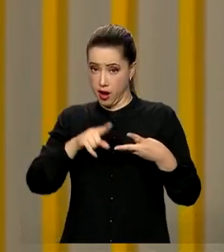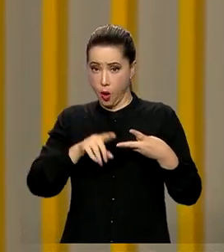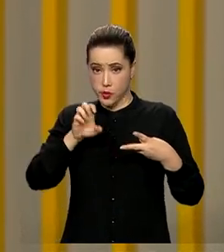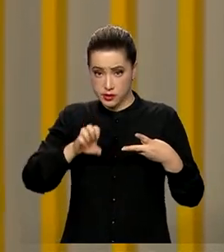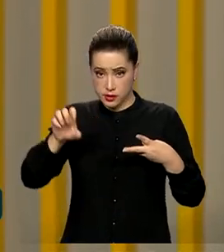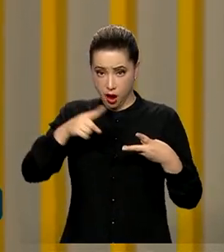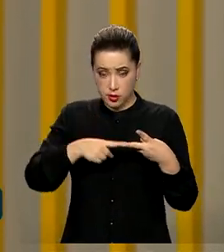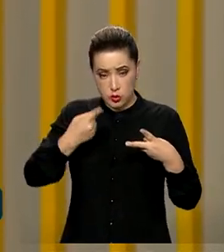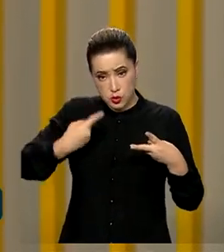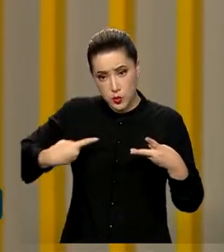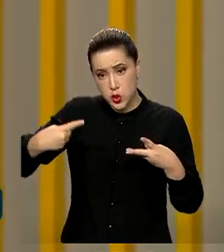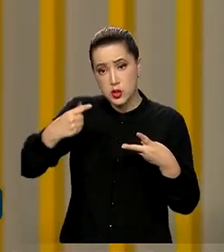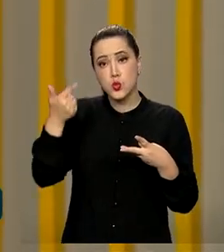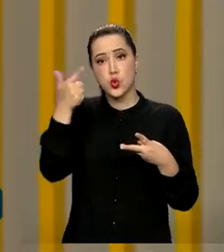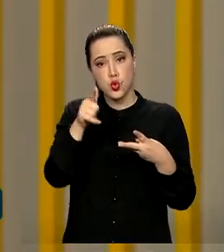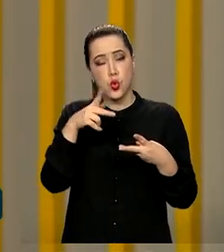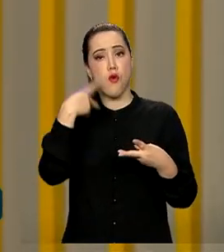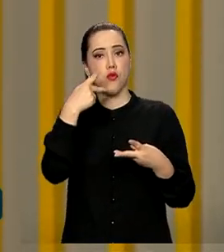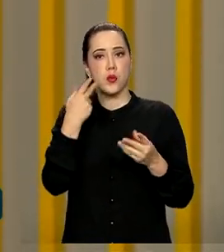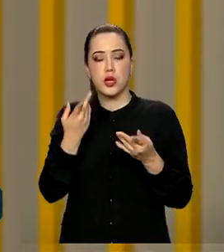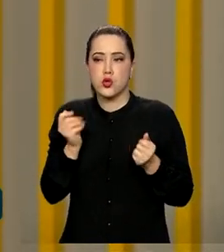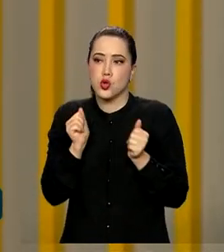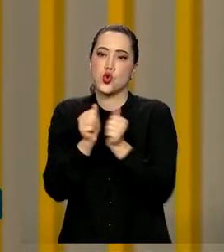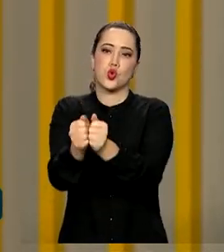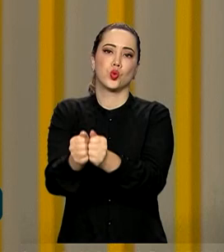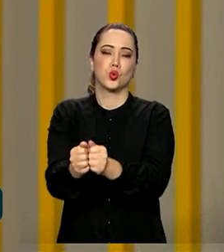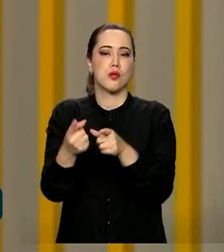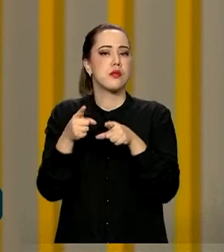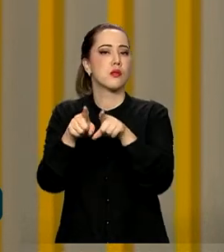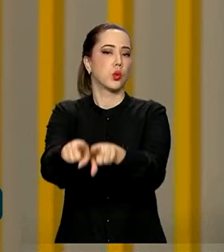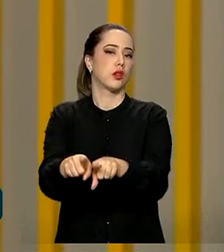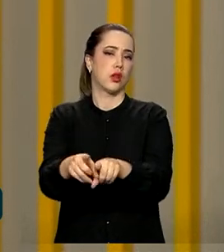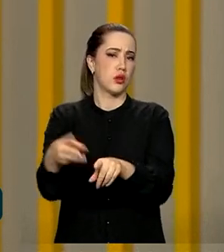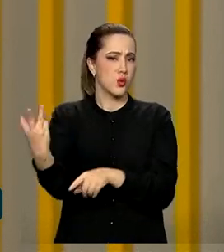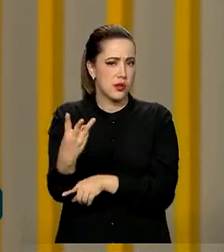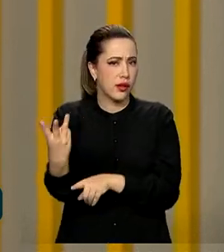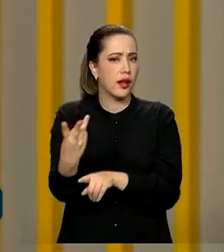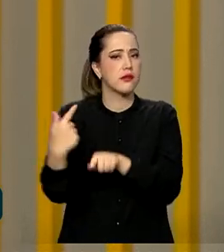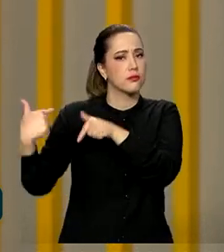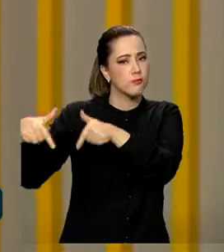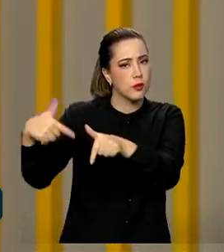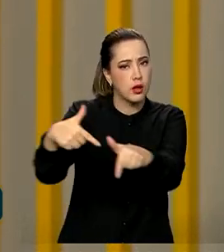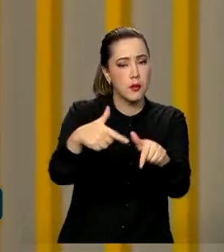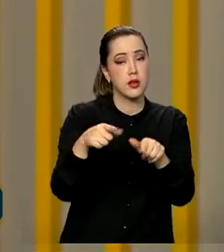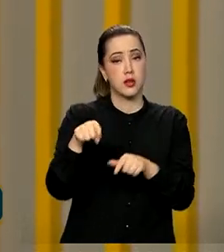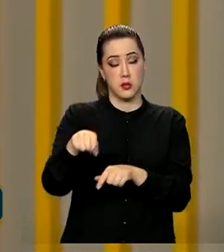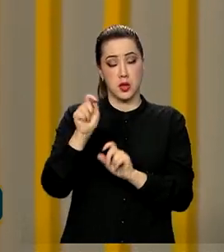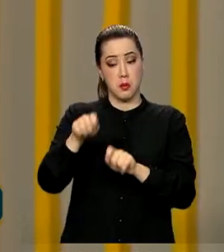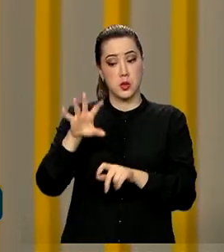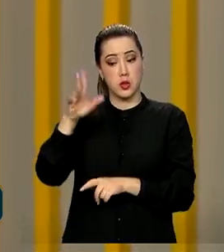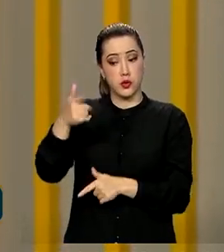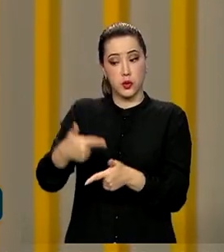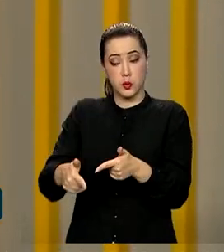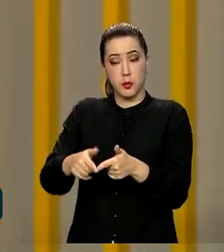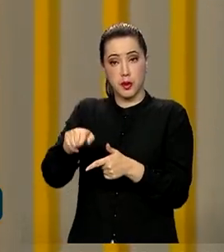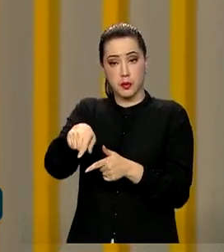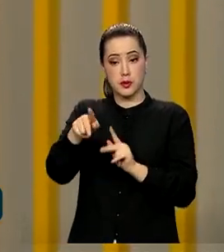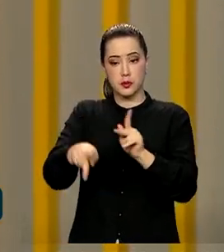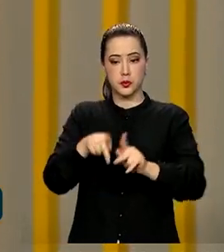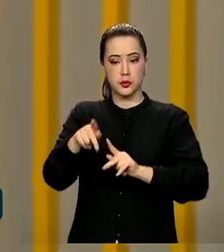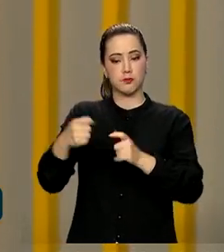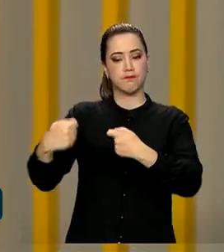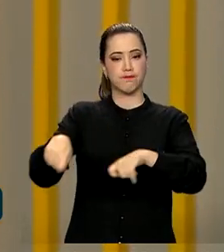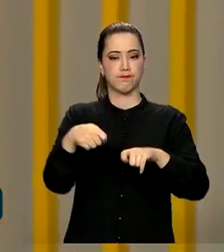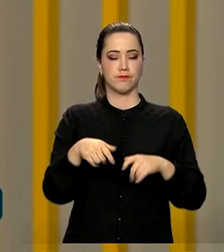Essas três instâncias são de fundamental importância para que a possa resolver os problemas lá na ponta do povo, de quem precisa do serviço público.